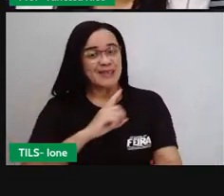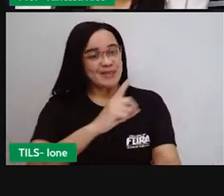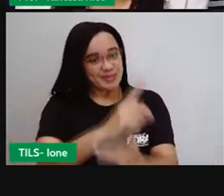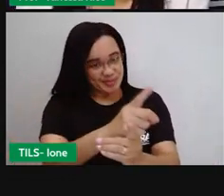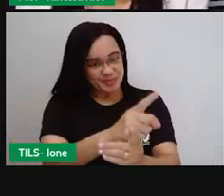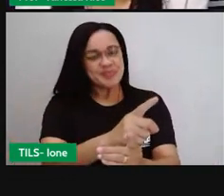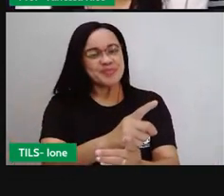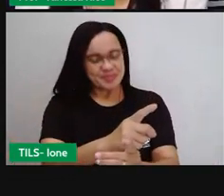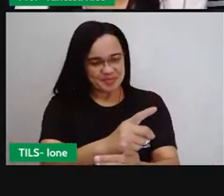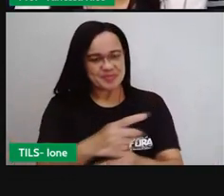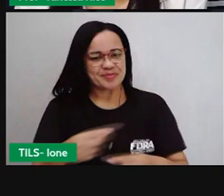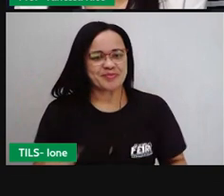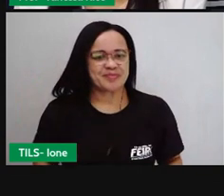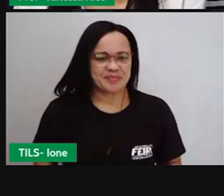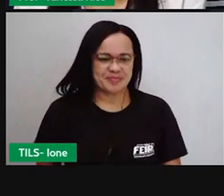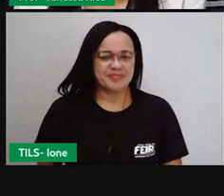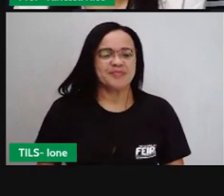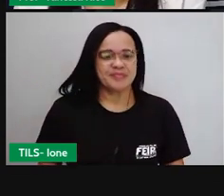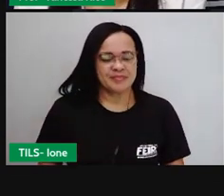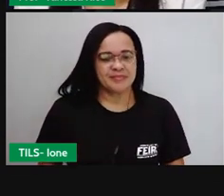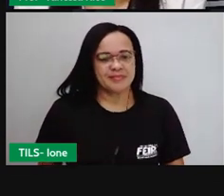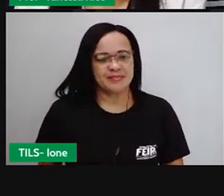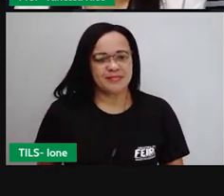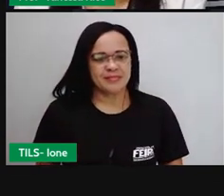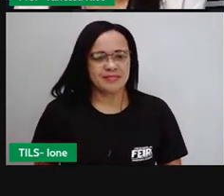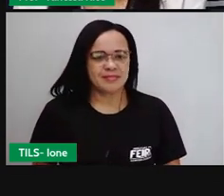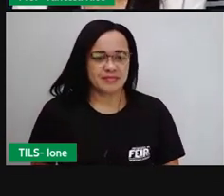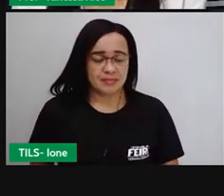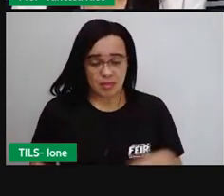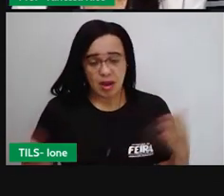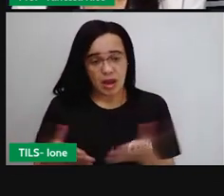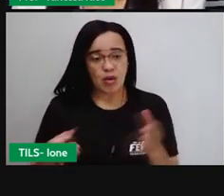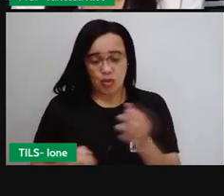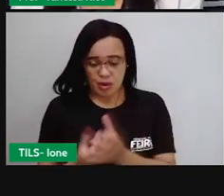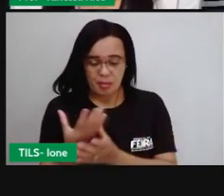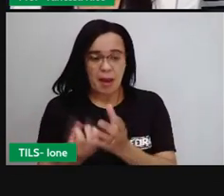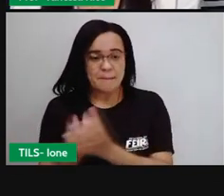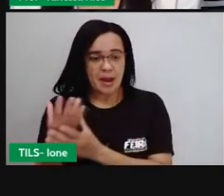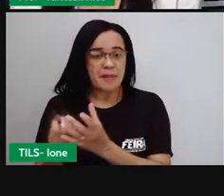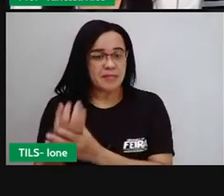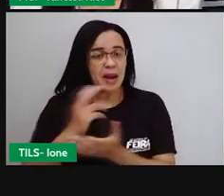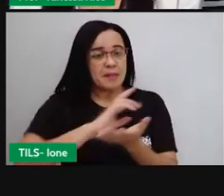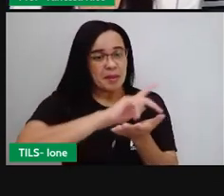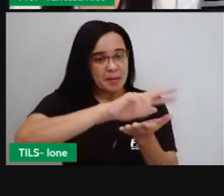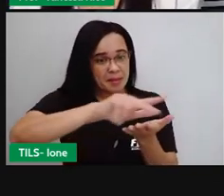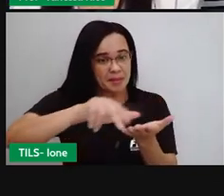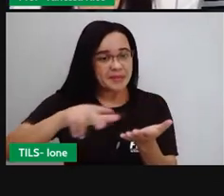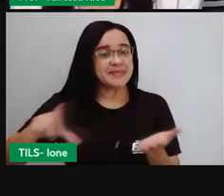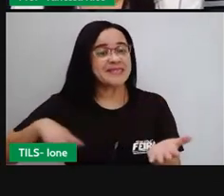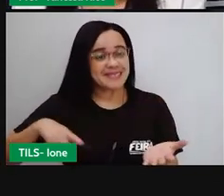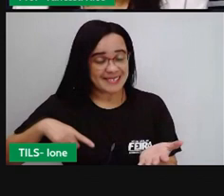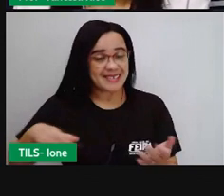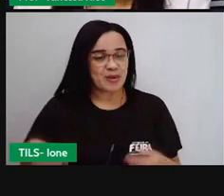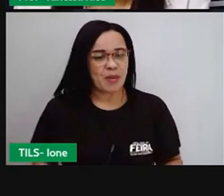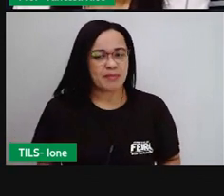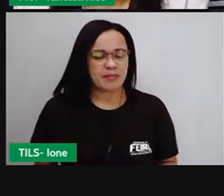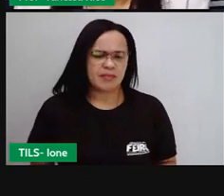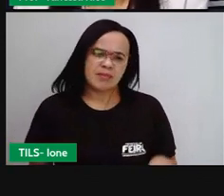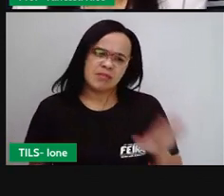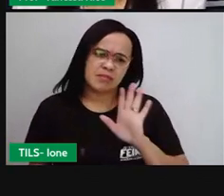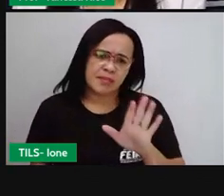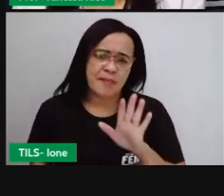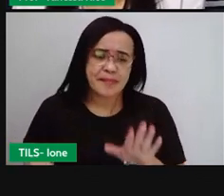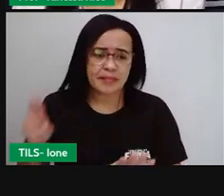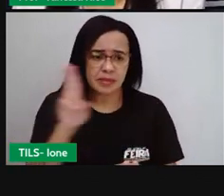instrumentos de localização começaram a ser feitos. Mas a gente observa aí que, para utilizar esses